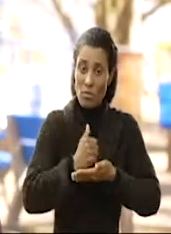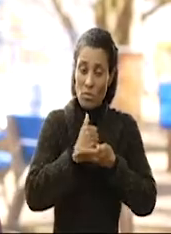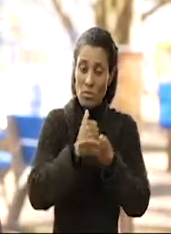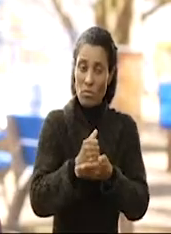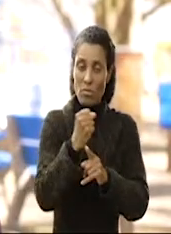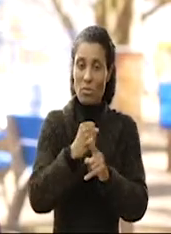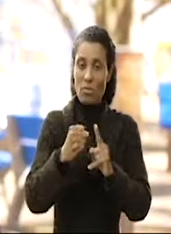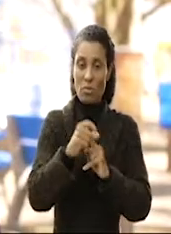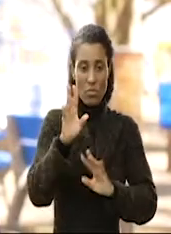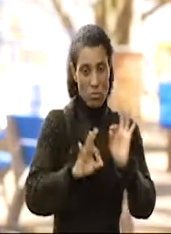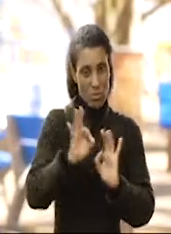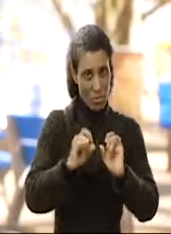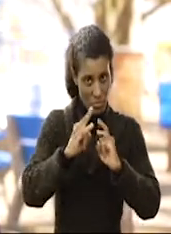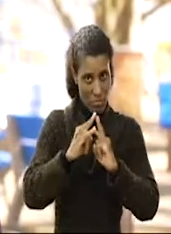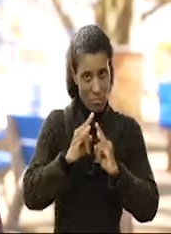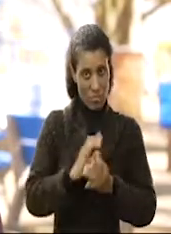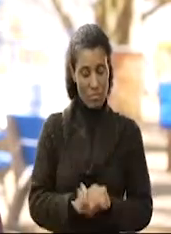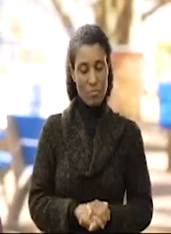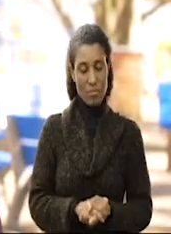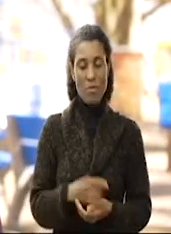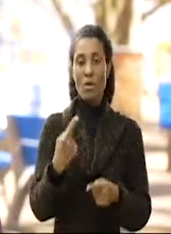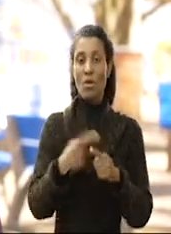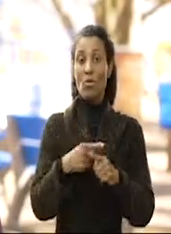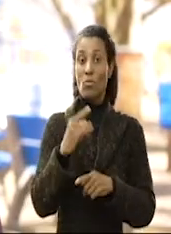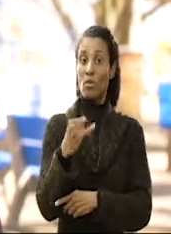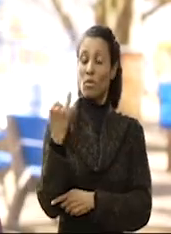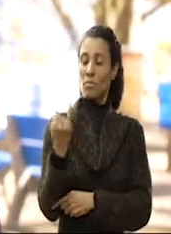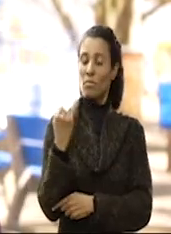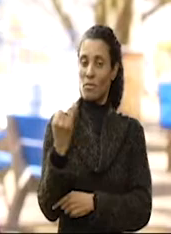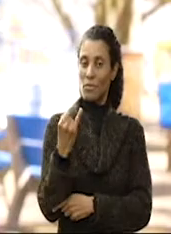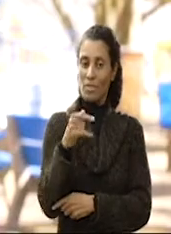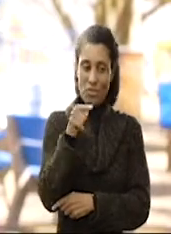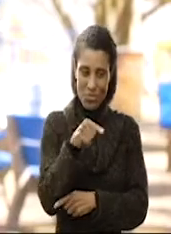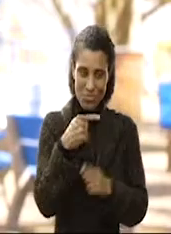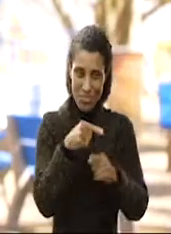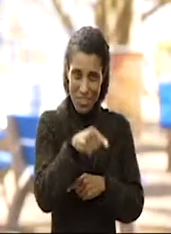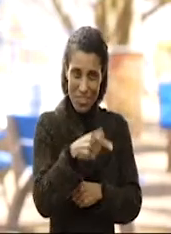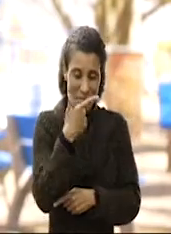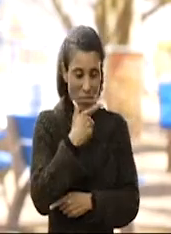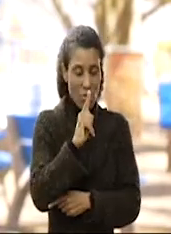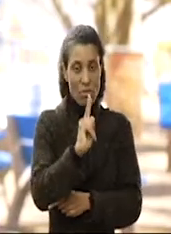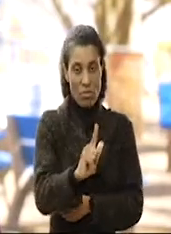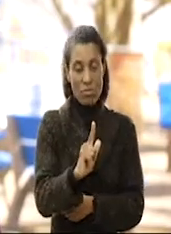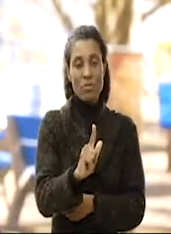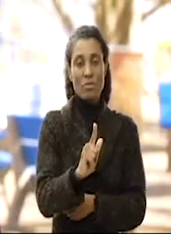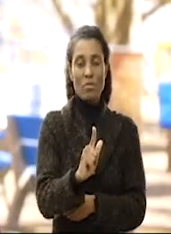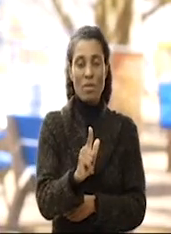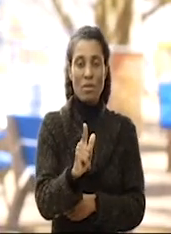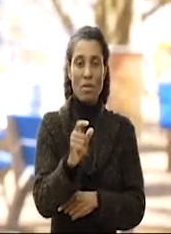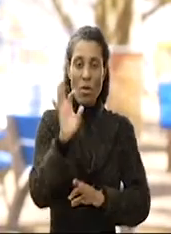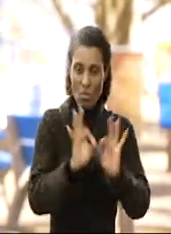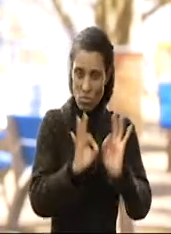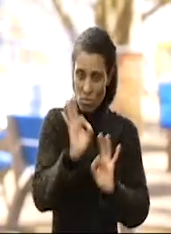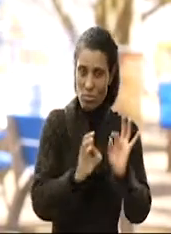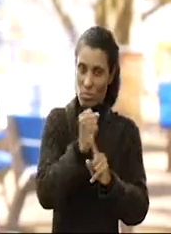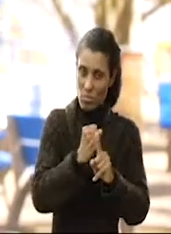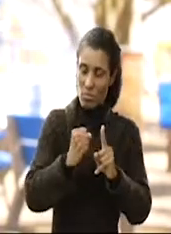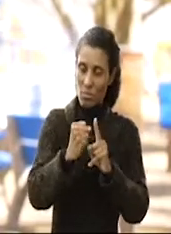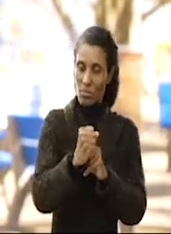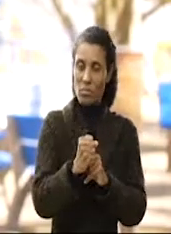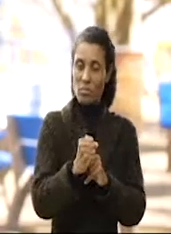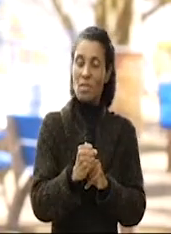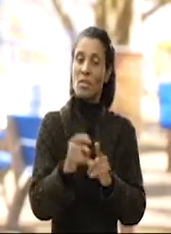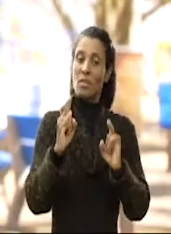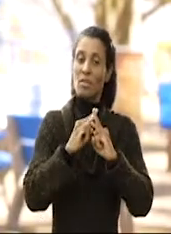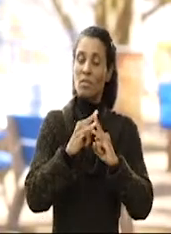da sociedade aos projetos do Instituto? É importante porque por meio deles é onde a gente consegue manter os projetos sociais e